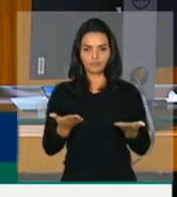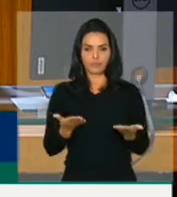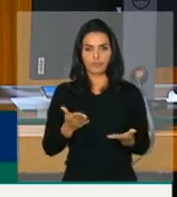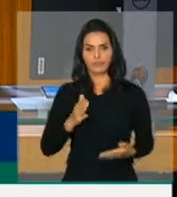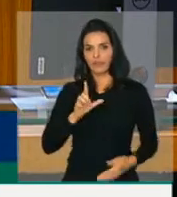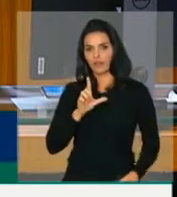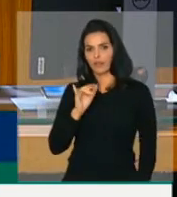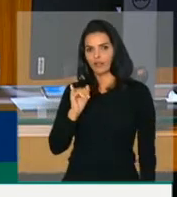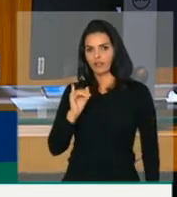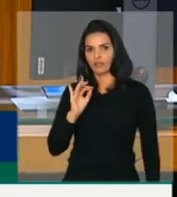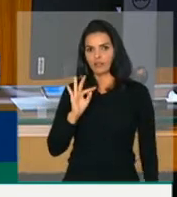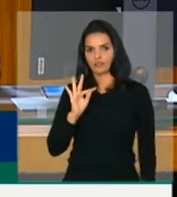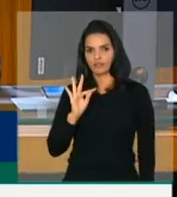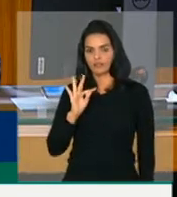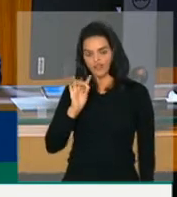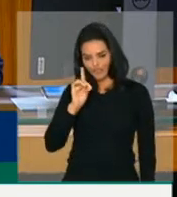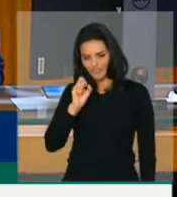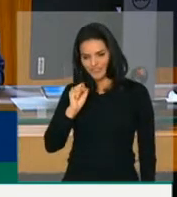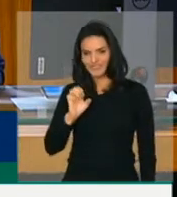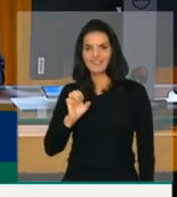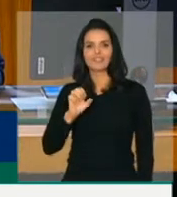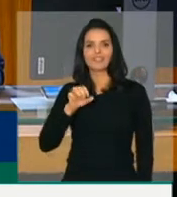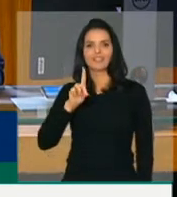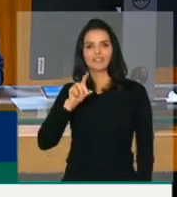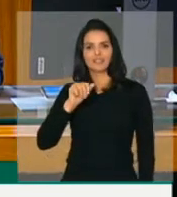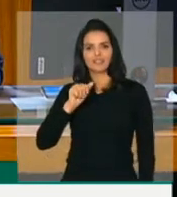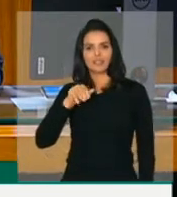Lídice da Mata, com a palavra.